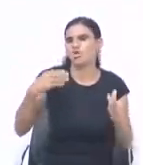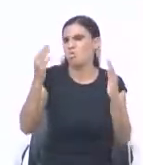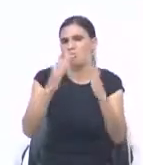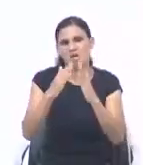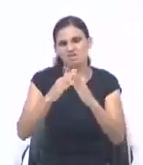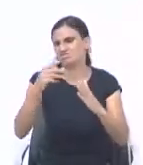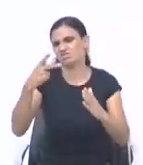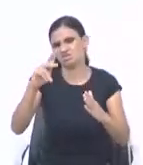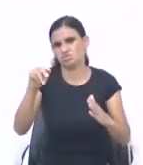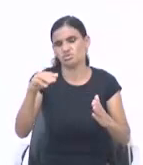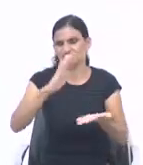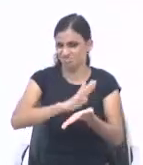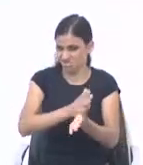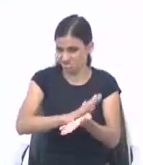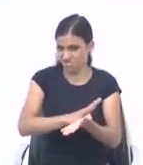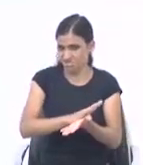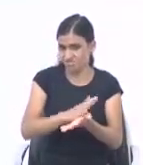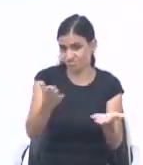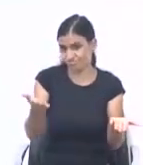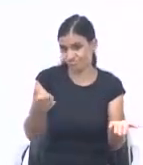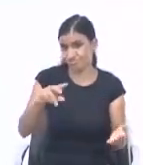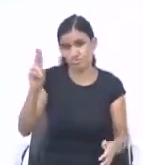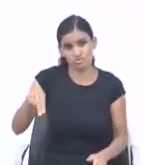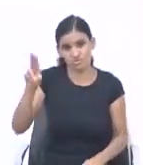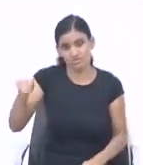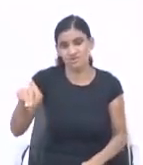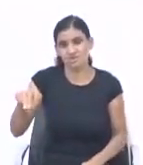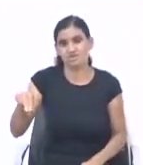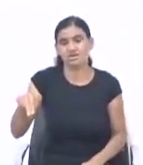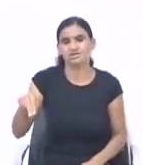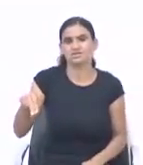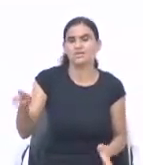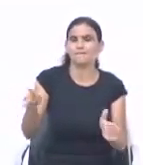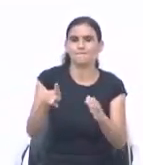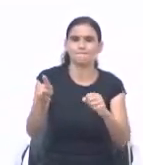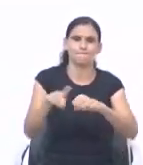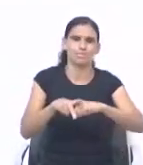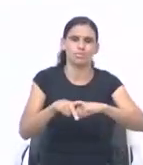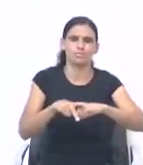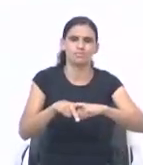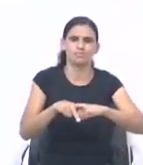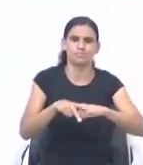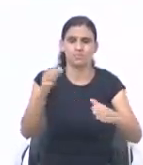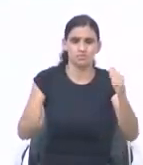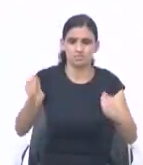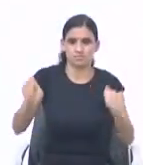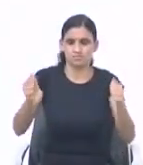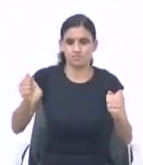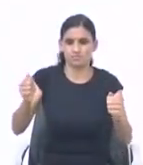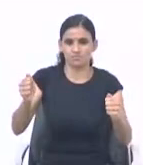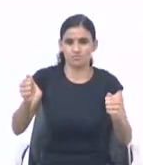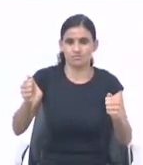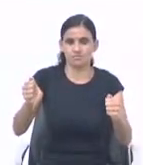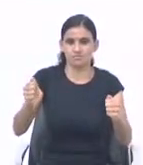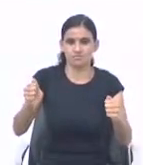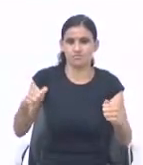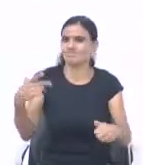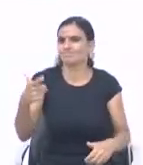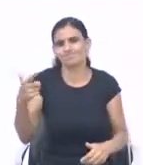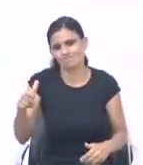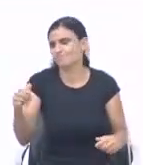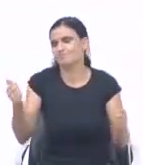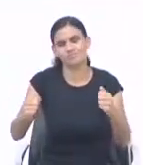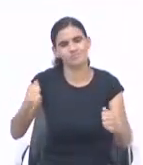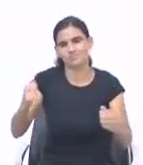a casa destruída. Nunca vai ter casa própria. Se você pega o carro emprestado. O tanque está cheio. E você devolve o tanque vazio. Nunca vai ter carro.